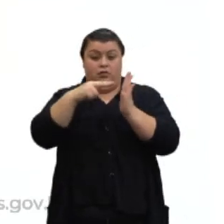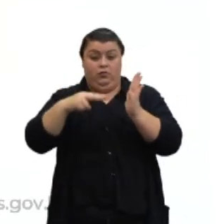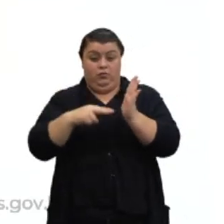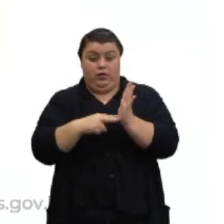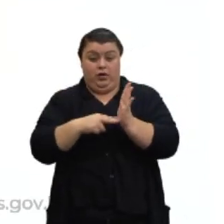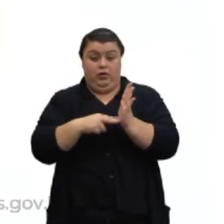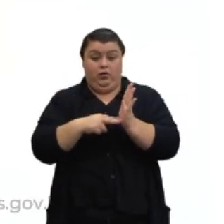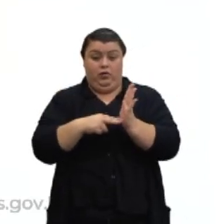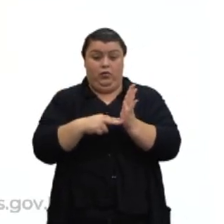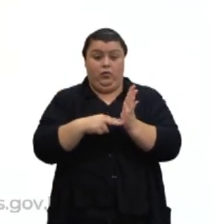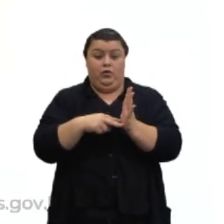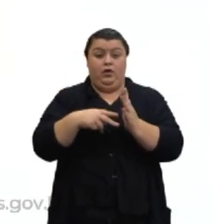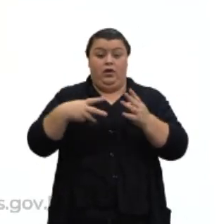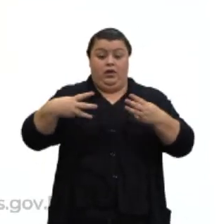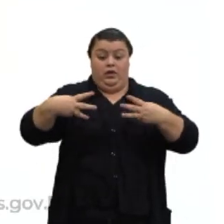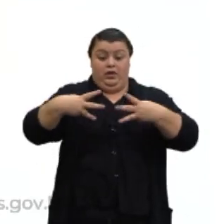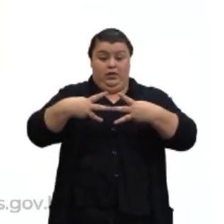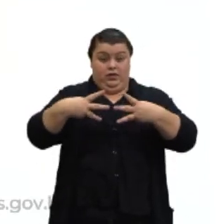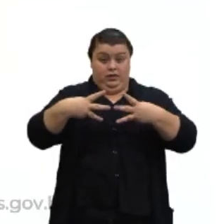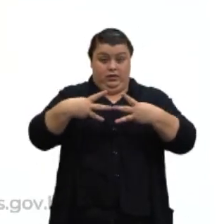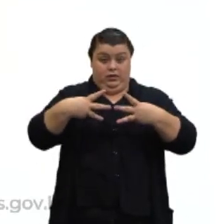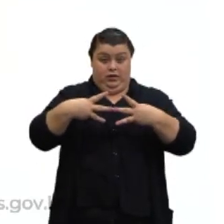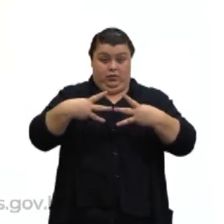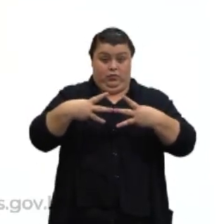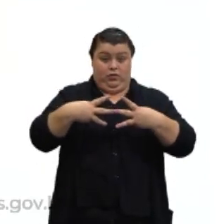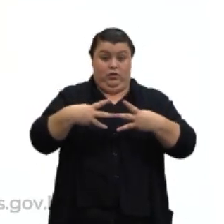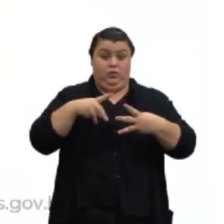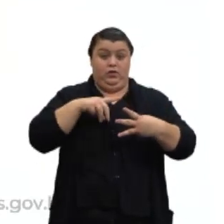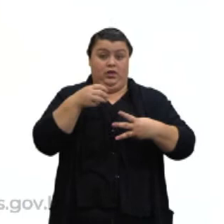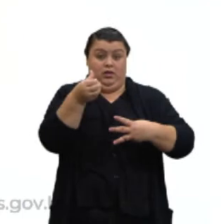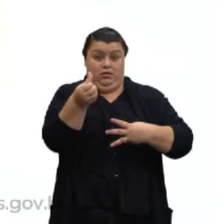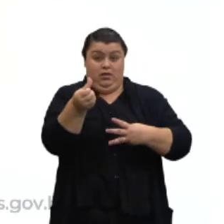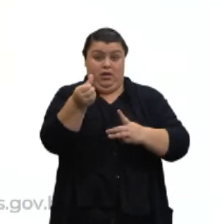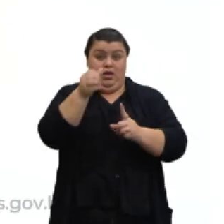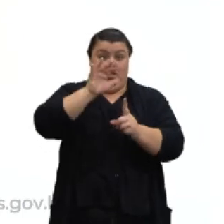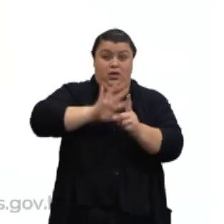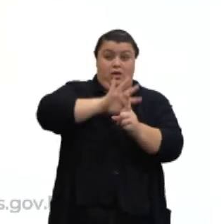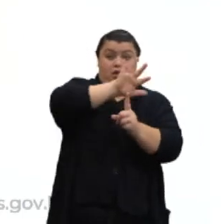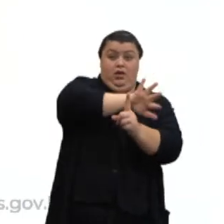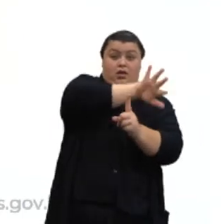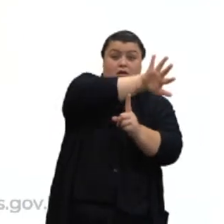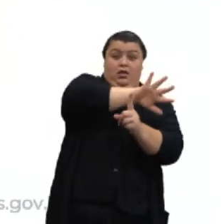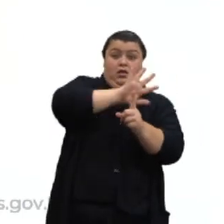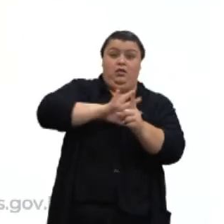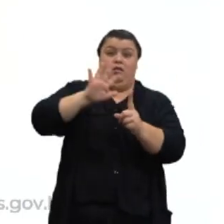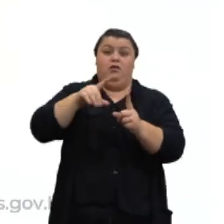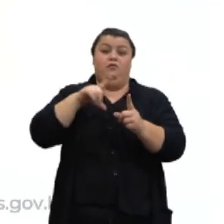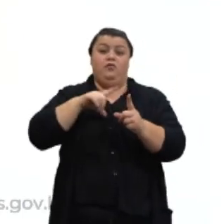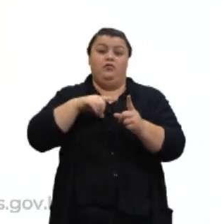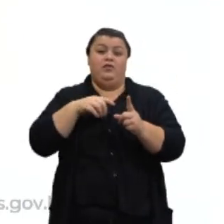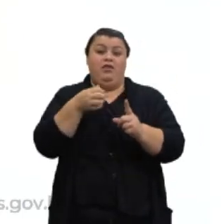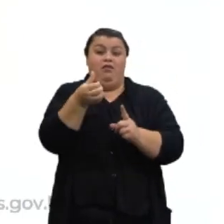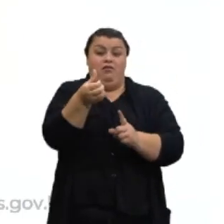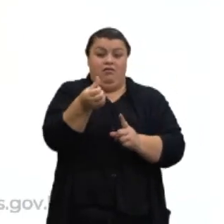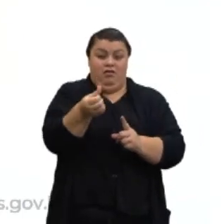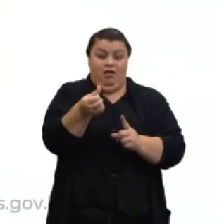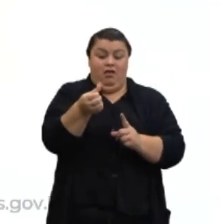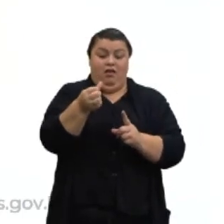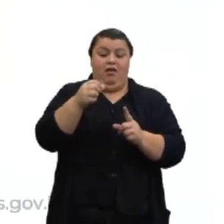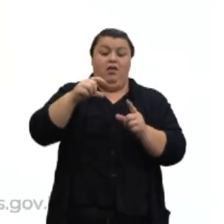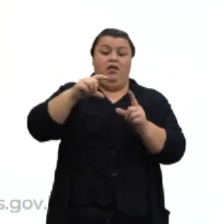hexagonal que tem seis lados, eu tenho seis retângulos que farão esta área